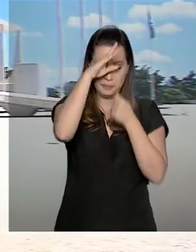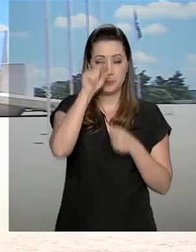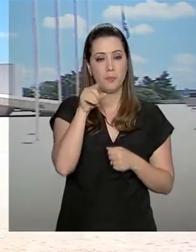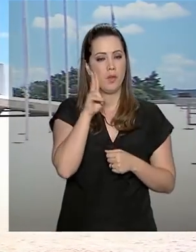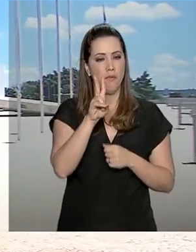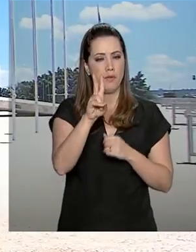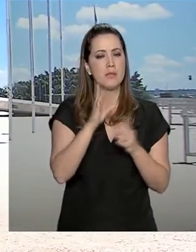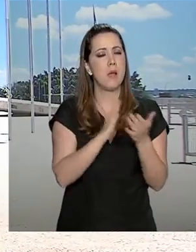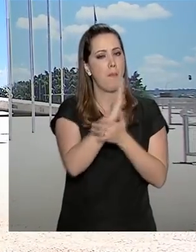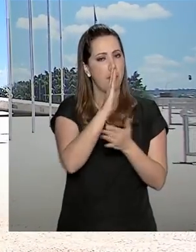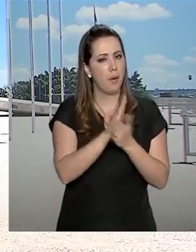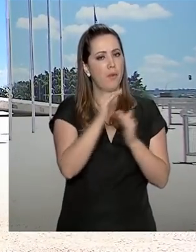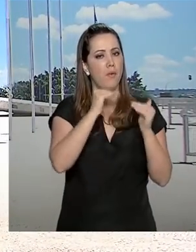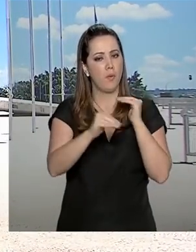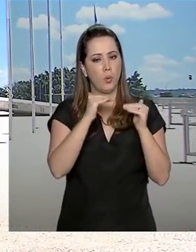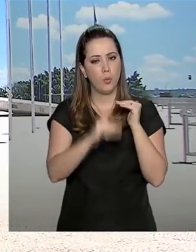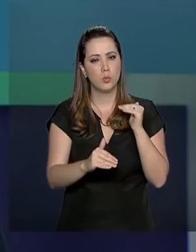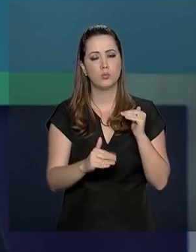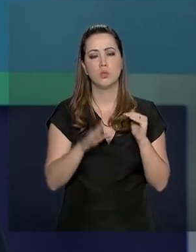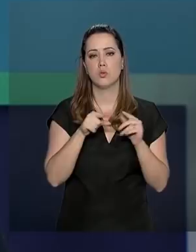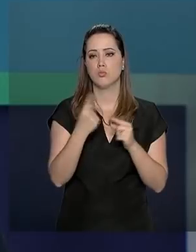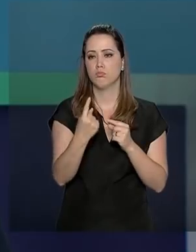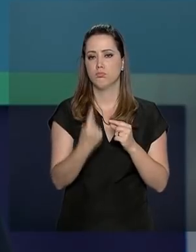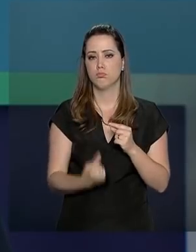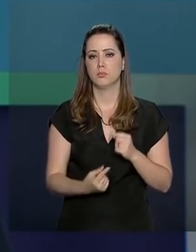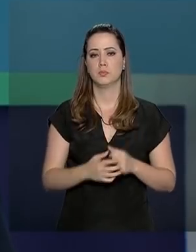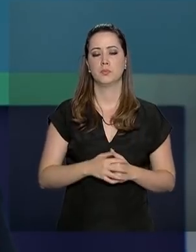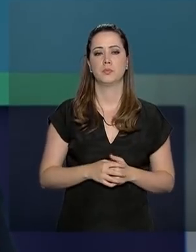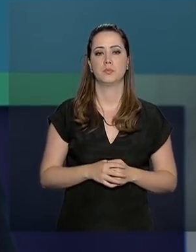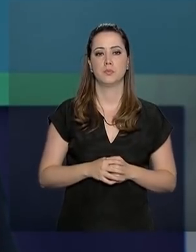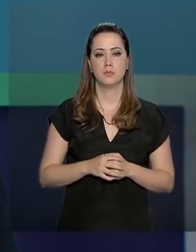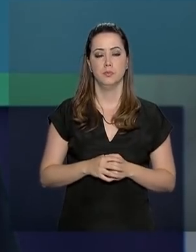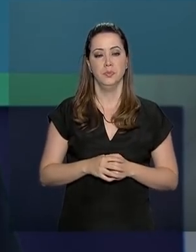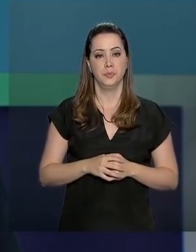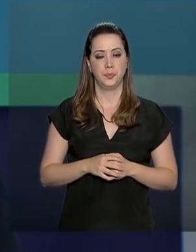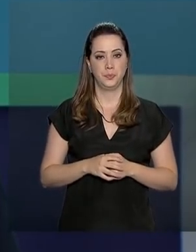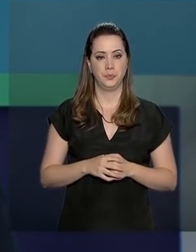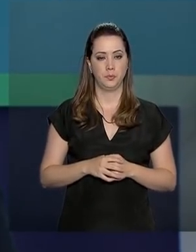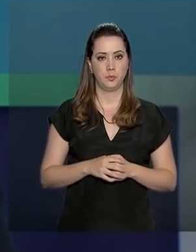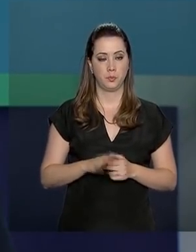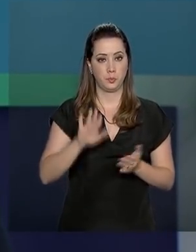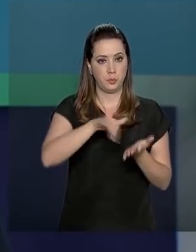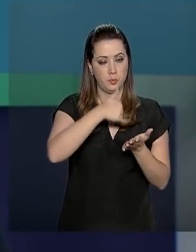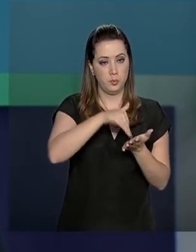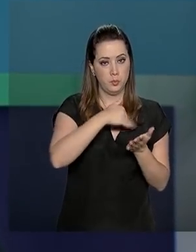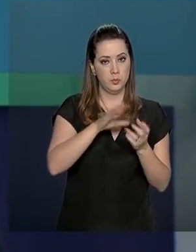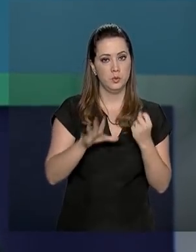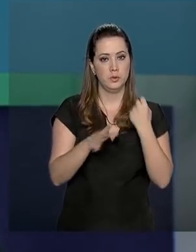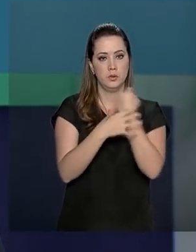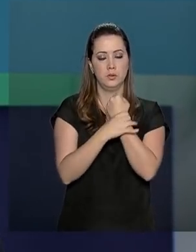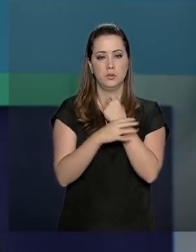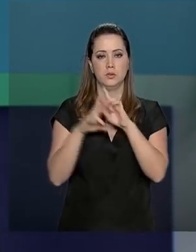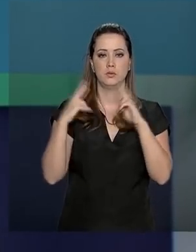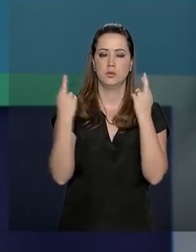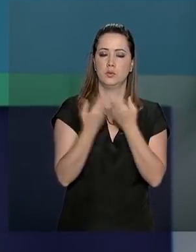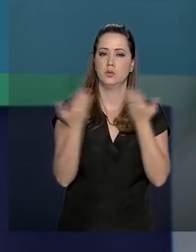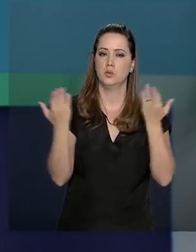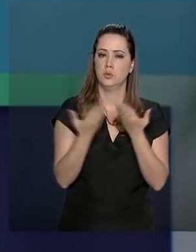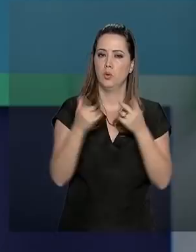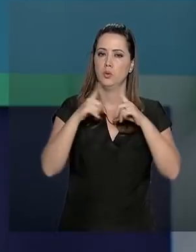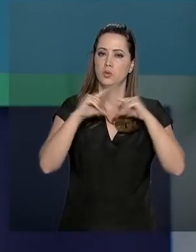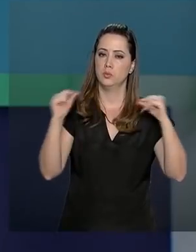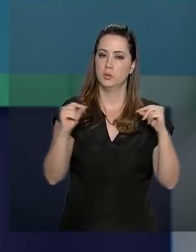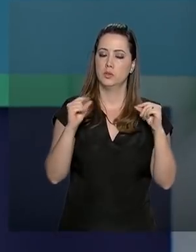ou se aprova cada projeto do pacote. Secretários de Segurança Pública de todo o país se reuniram hoje em